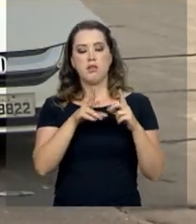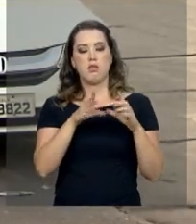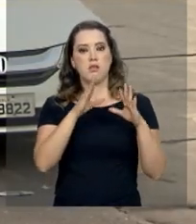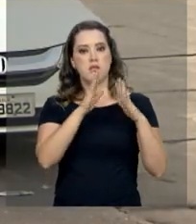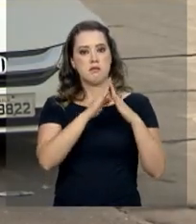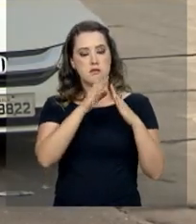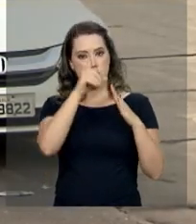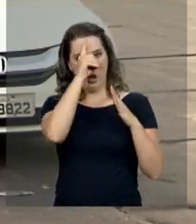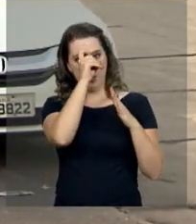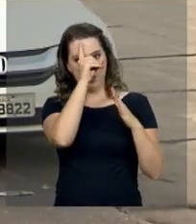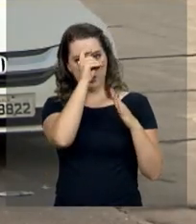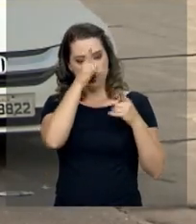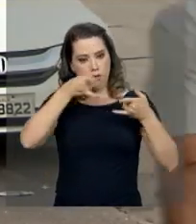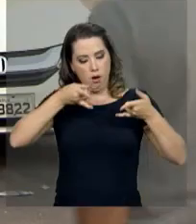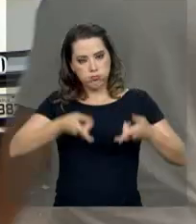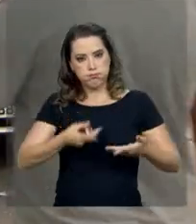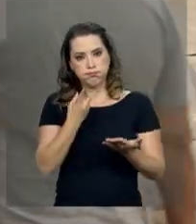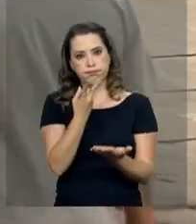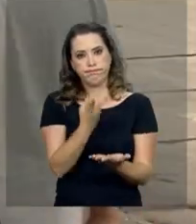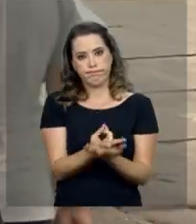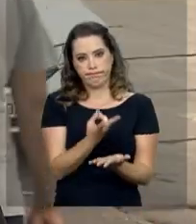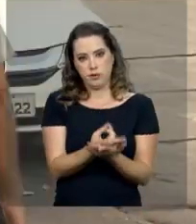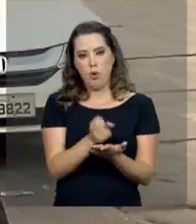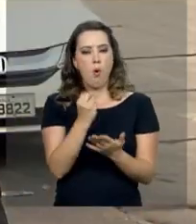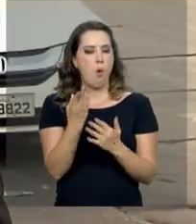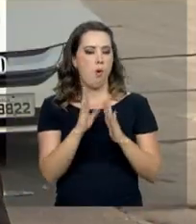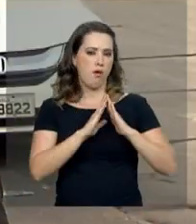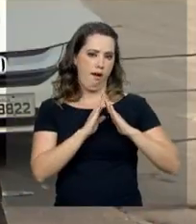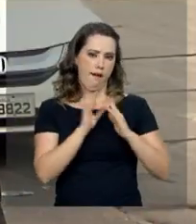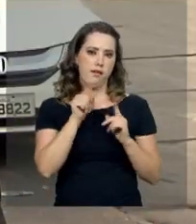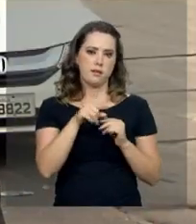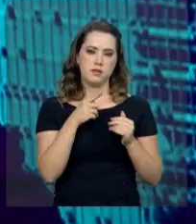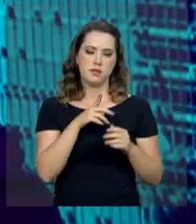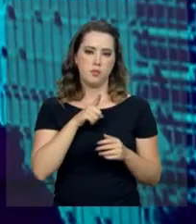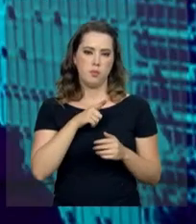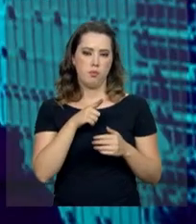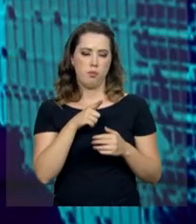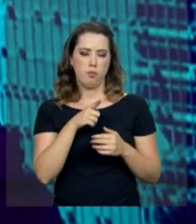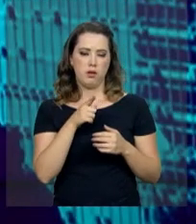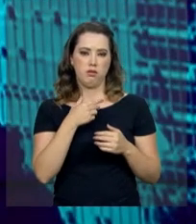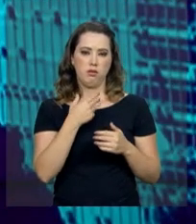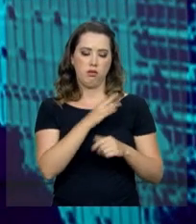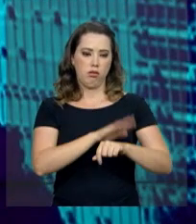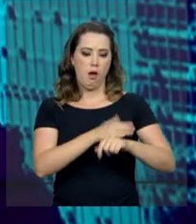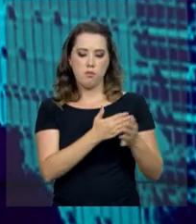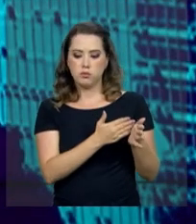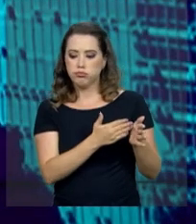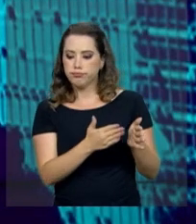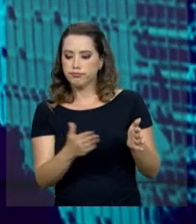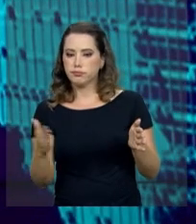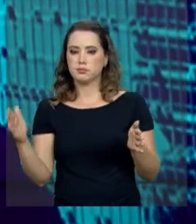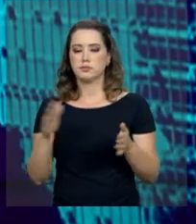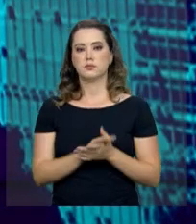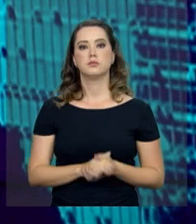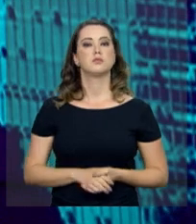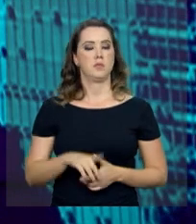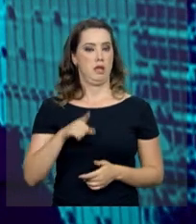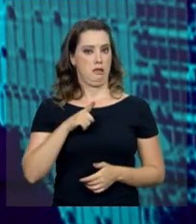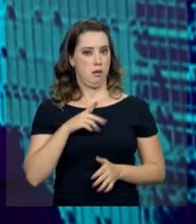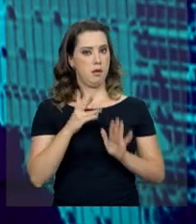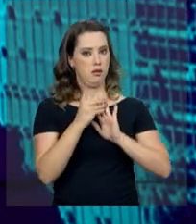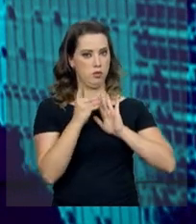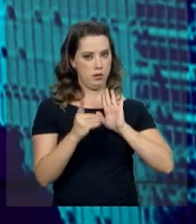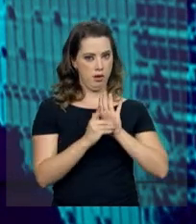saúde em regime hospitalar ou domiciliar por tempo prolongado. Também foi editado um decreto que define a